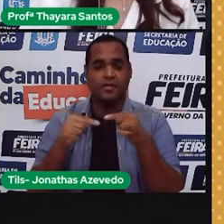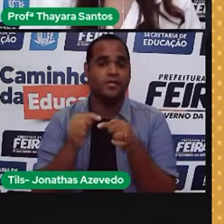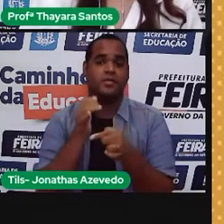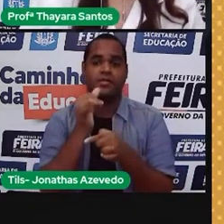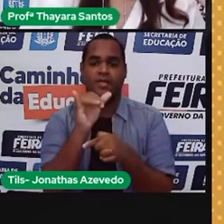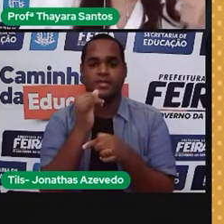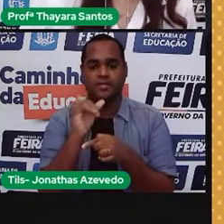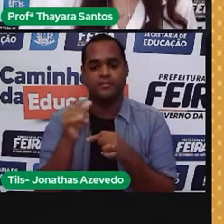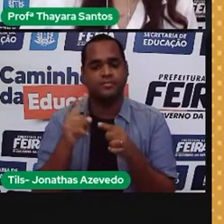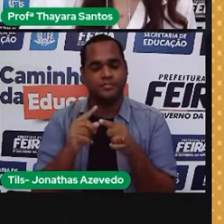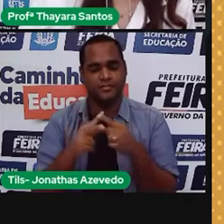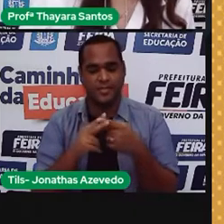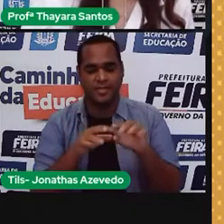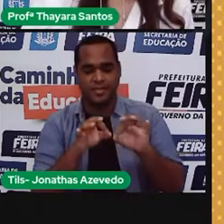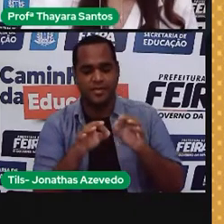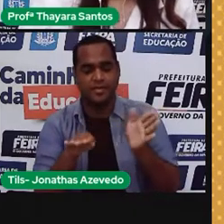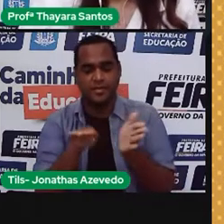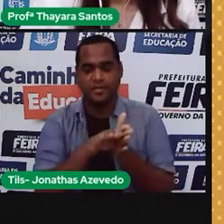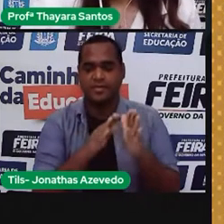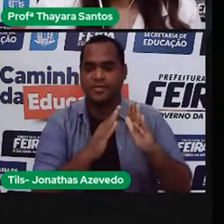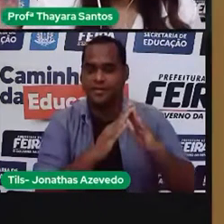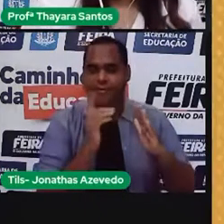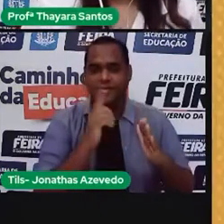elétrica que chega até a nossa casa.